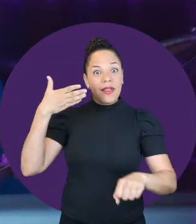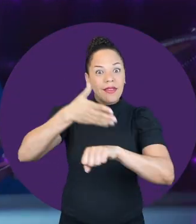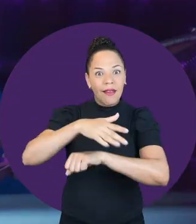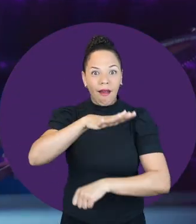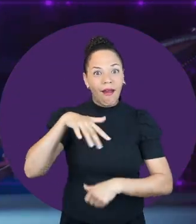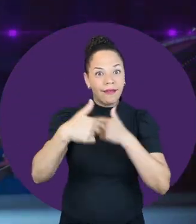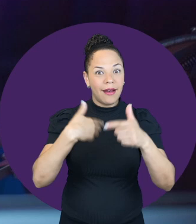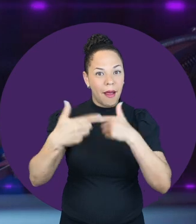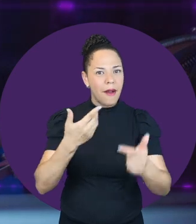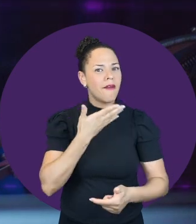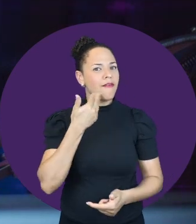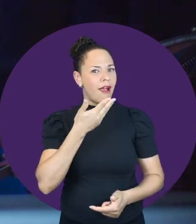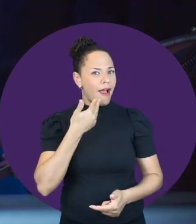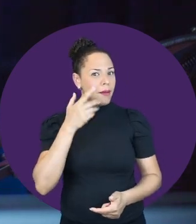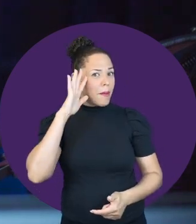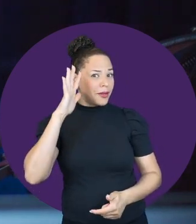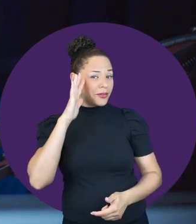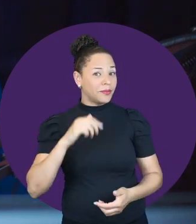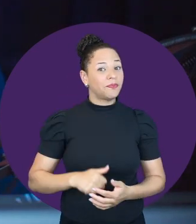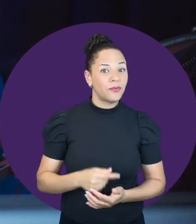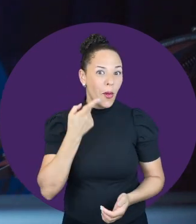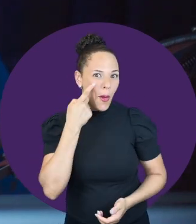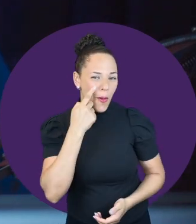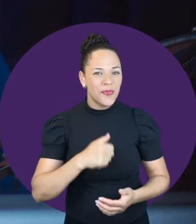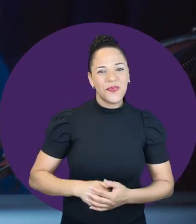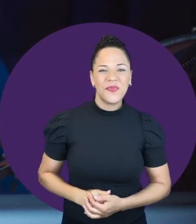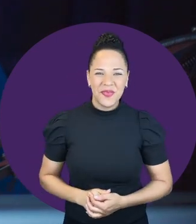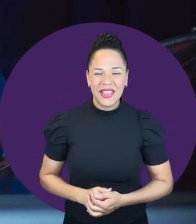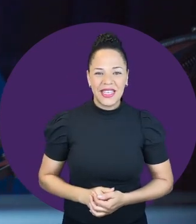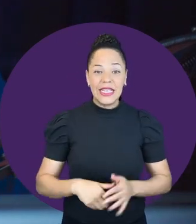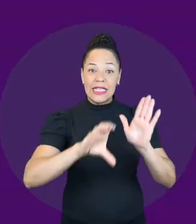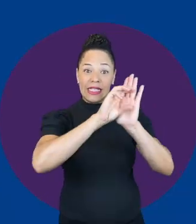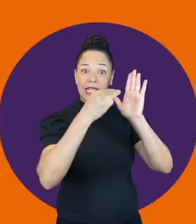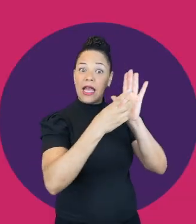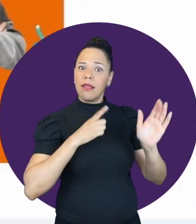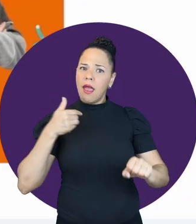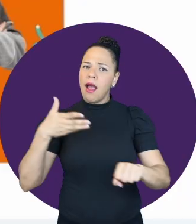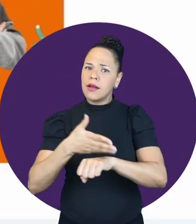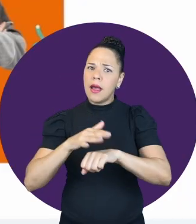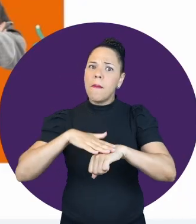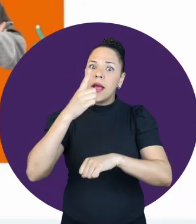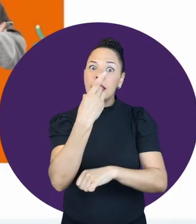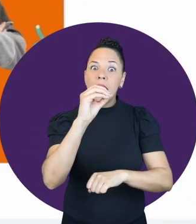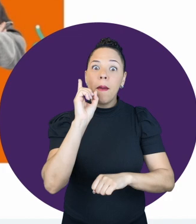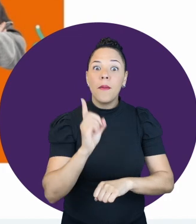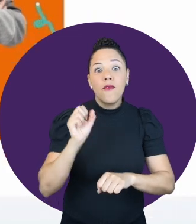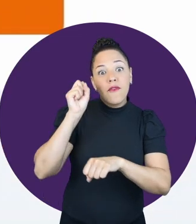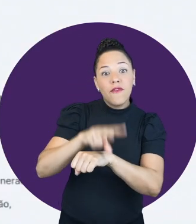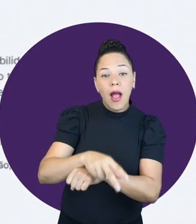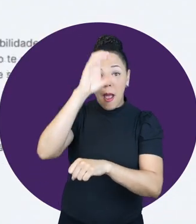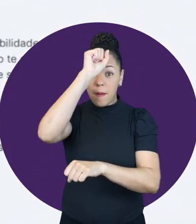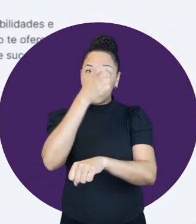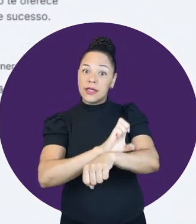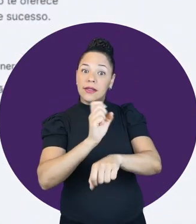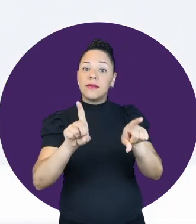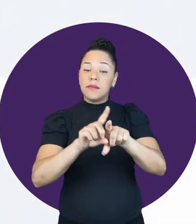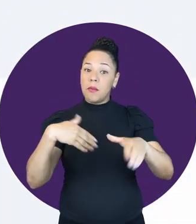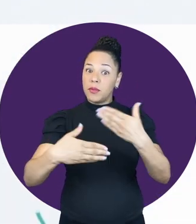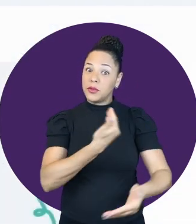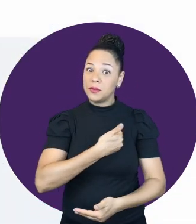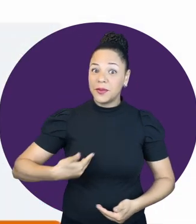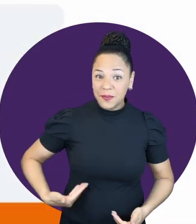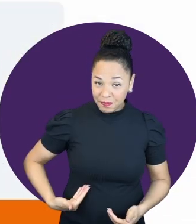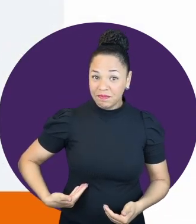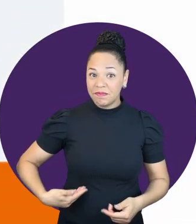Galera, entrar no mundo do trabalho é mais fácil do que vocês imaginam, se liga! No CEE vocês tem acesso a mais de 10 mil vagas de aprendiz,